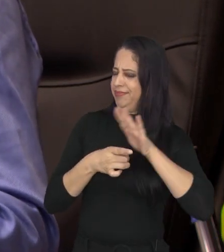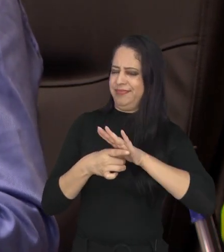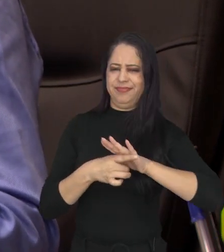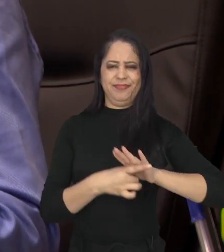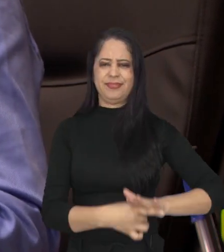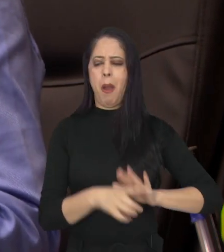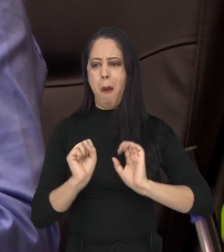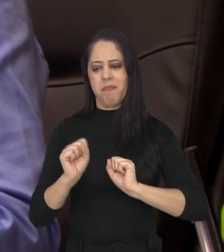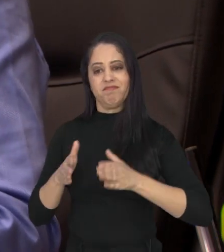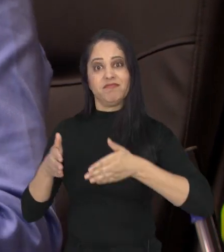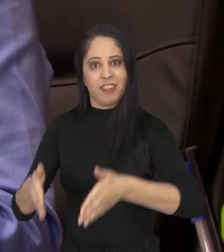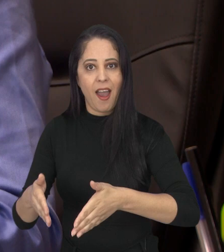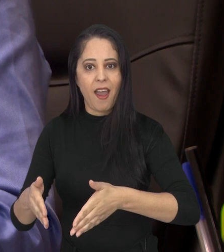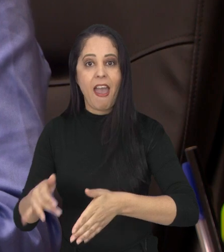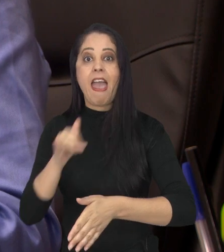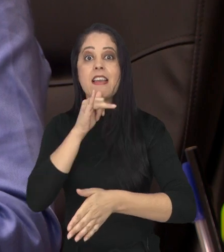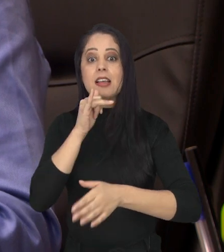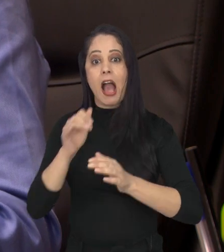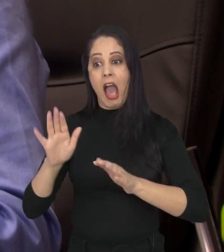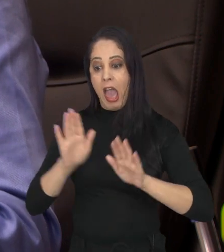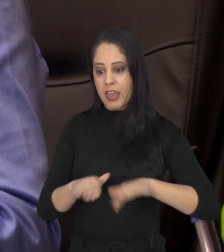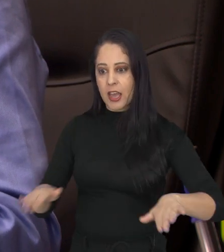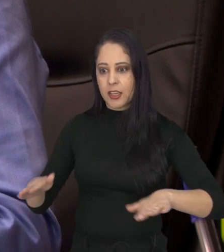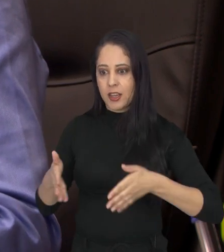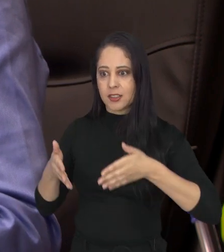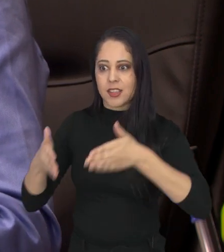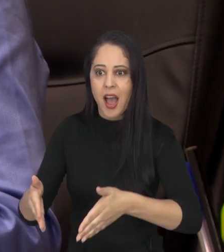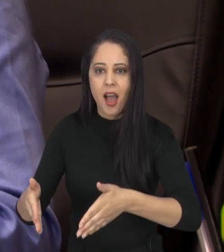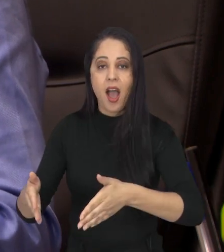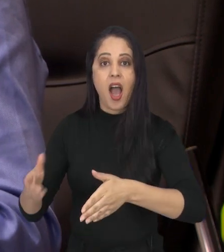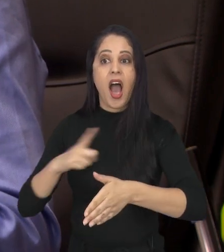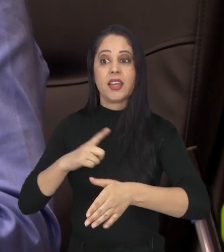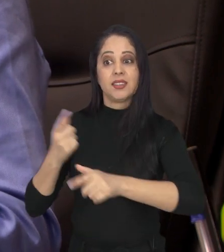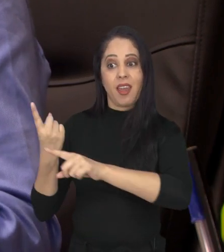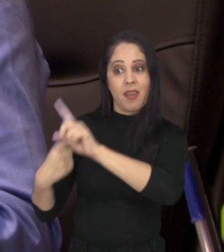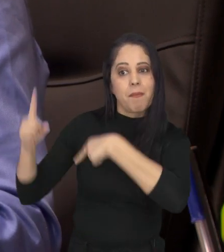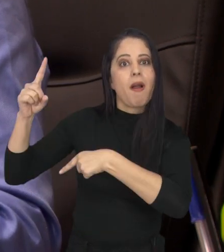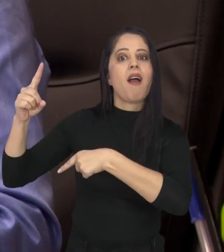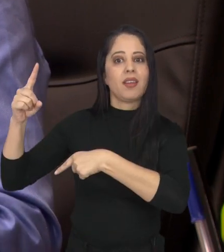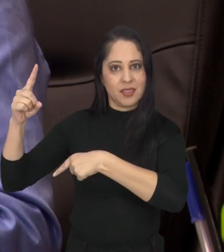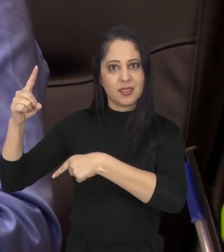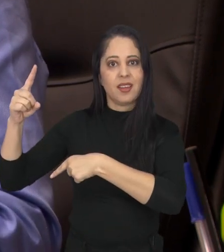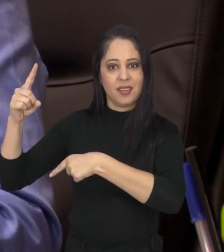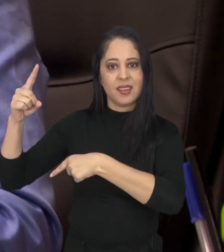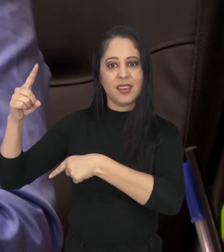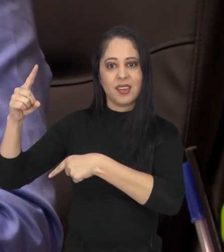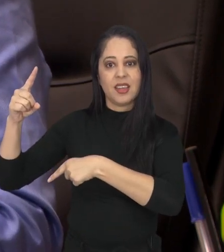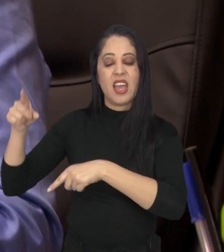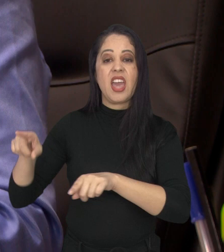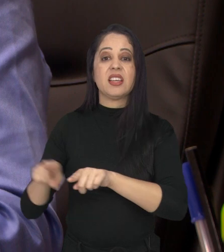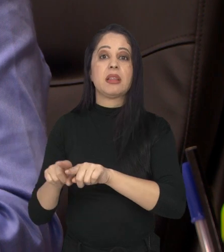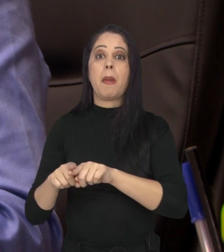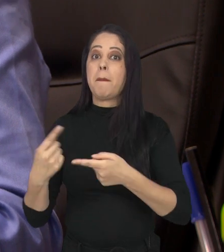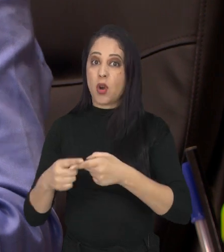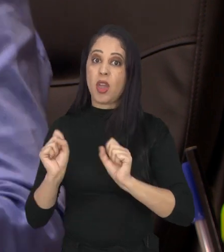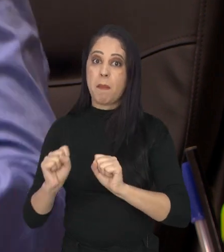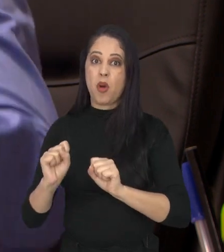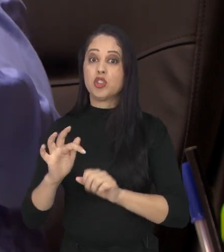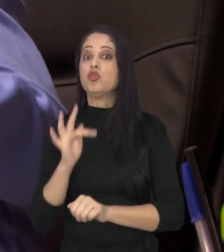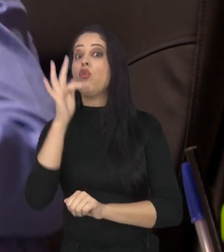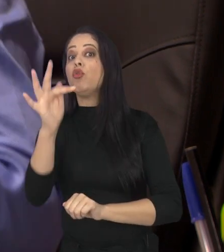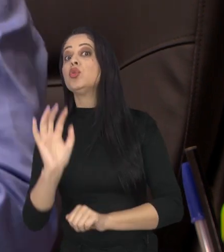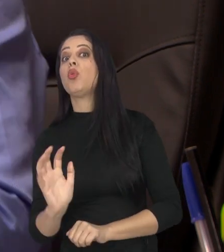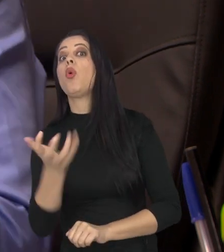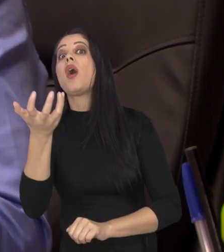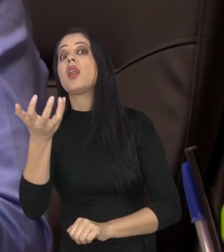brincando em certo tipo de lugar. Então, quando a criança vai num parque desse, ela desenvolve, perde o medo, e que serve para alguma situação que